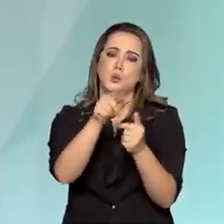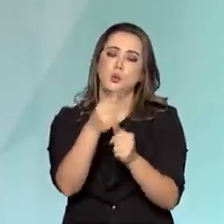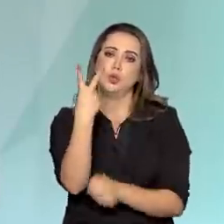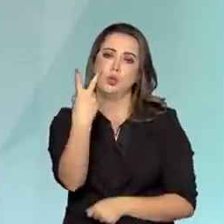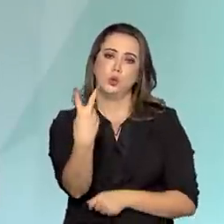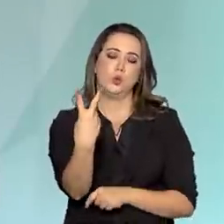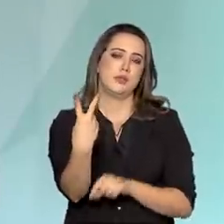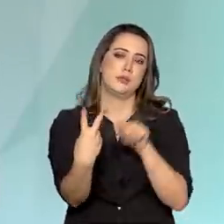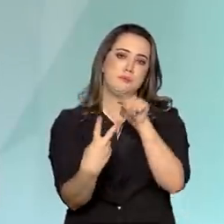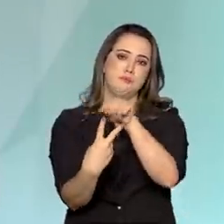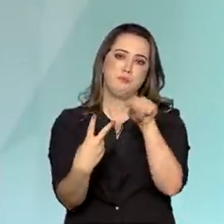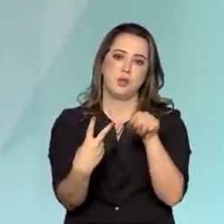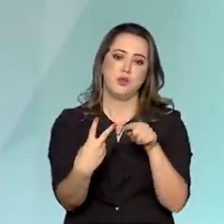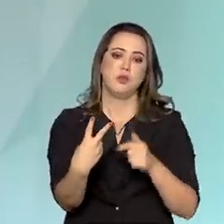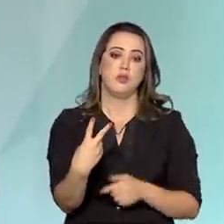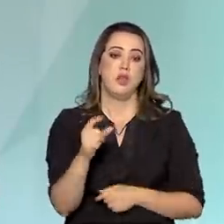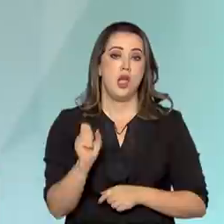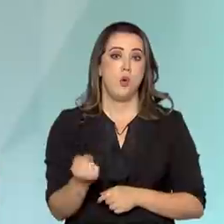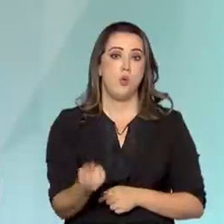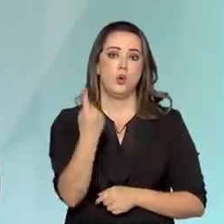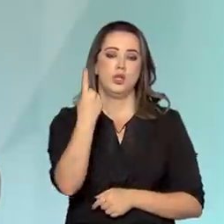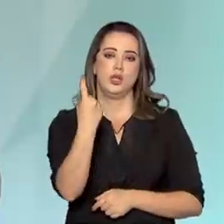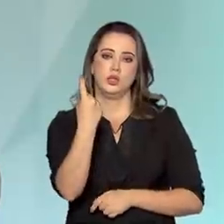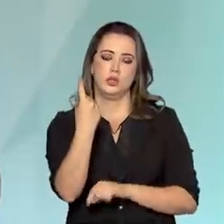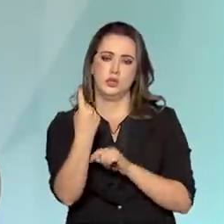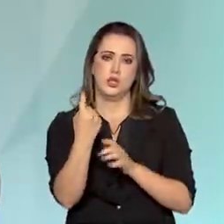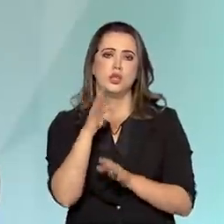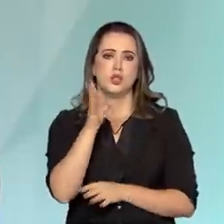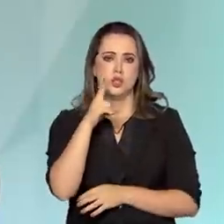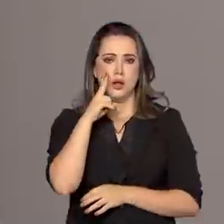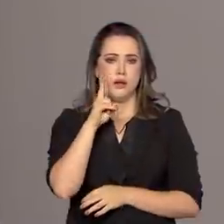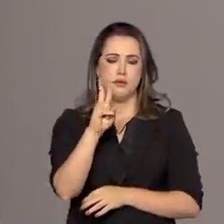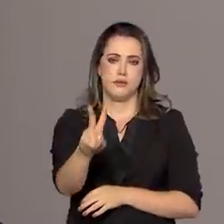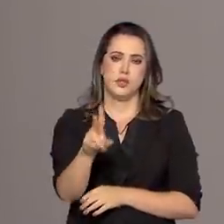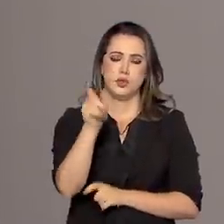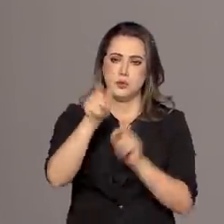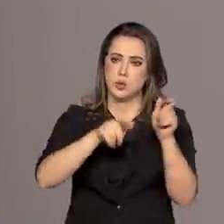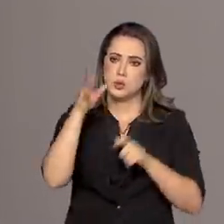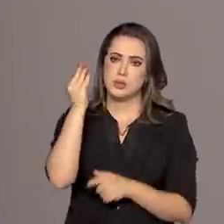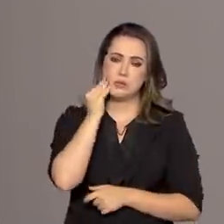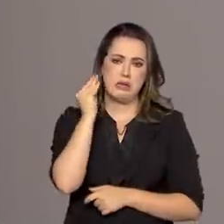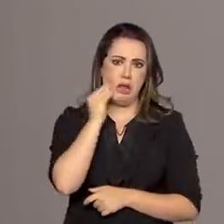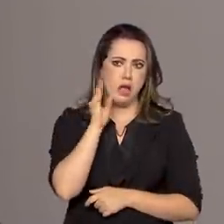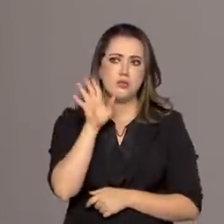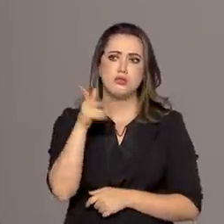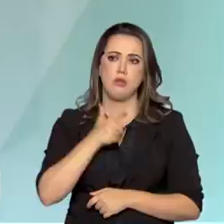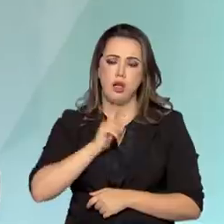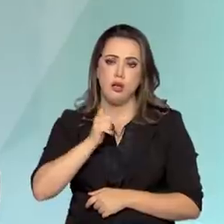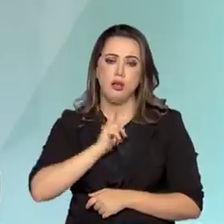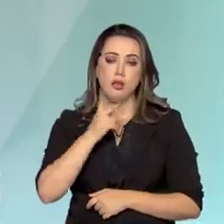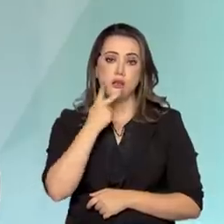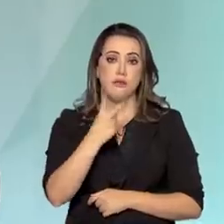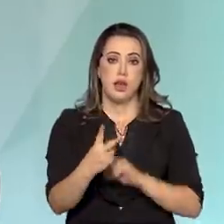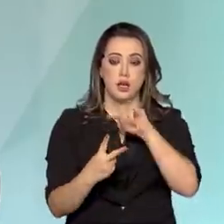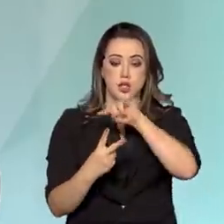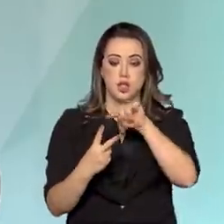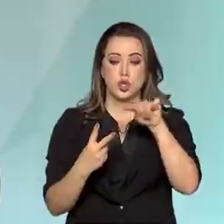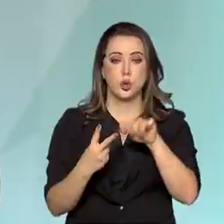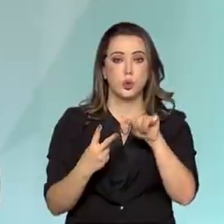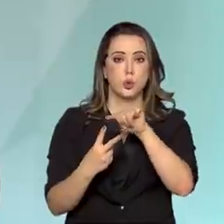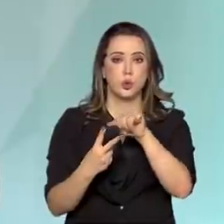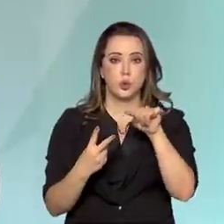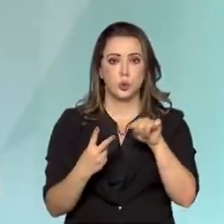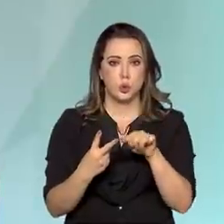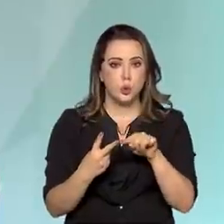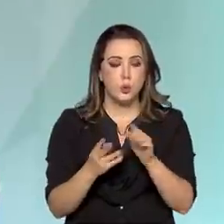dois exemplares. a única biblioteca nacional que eu saiba, e isso eu já ouvi de muitas bibliotecárias experientes também, única do mundo, que tem dois exemplares dessas bíblias